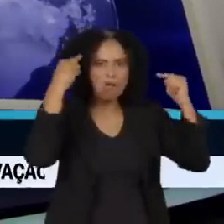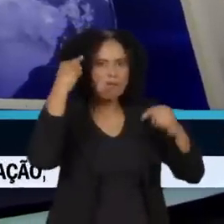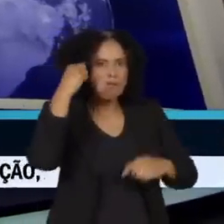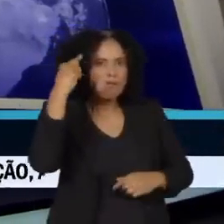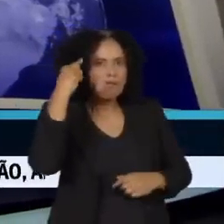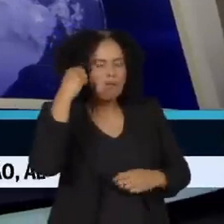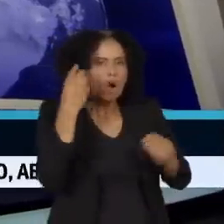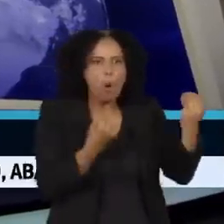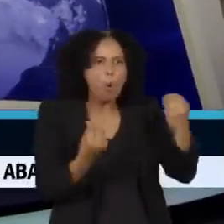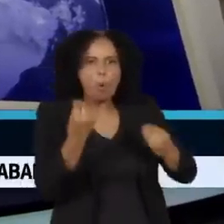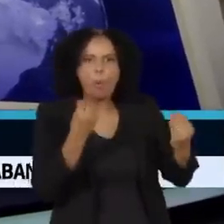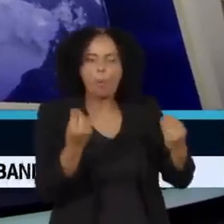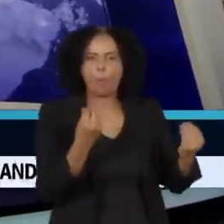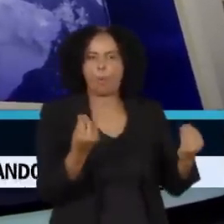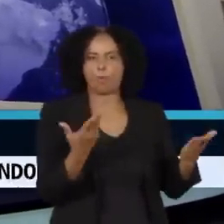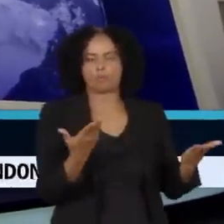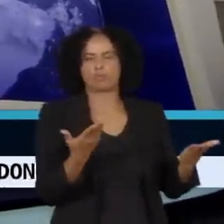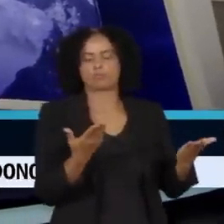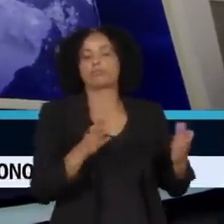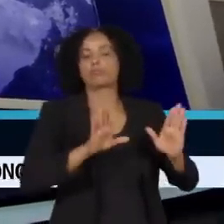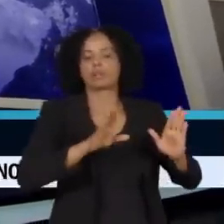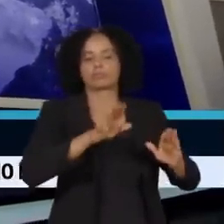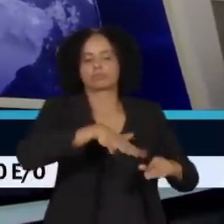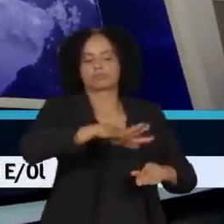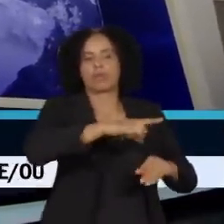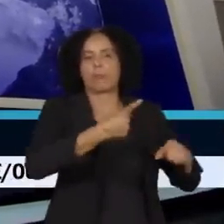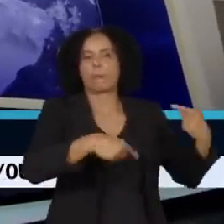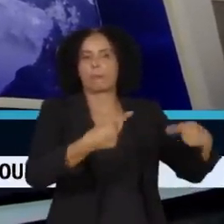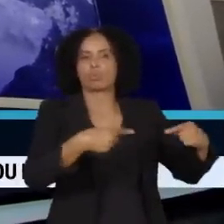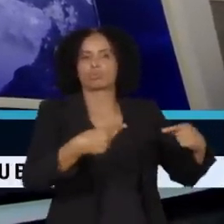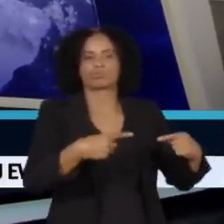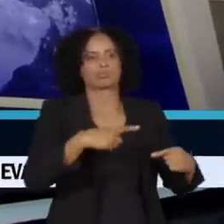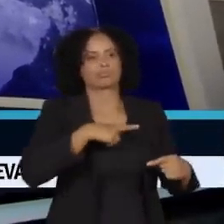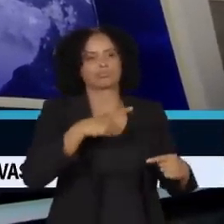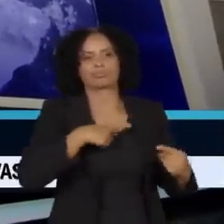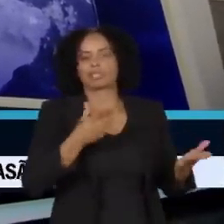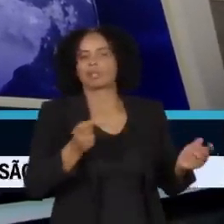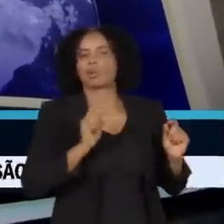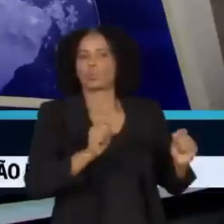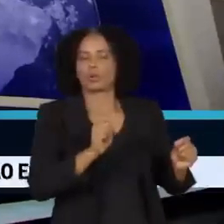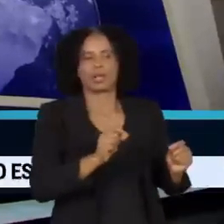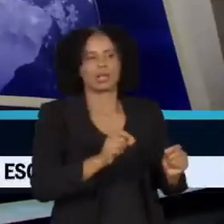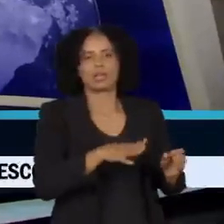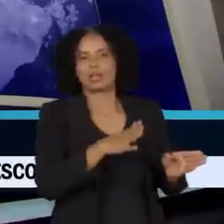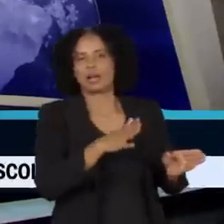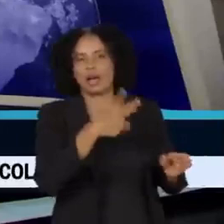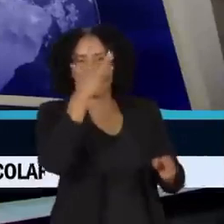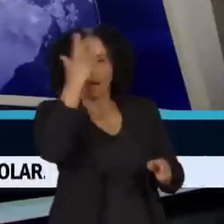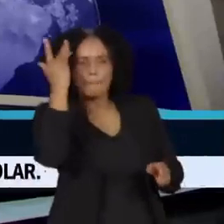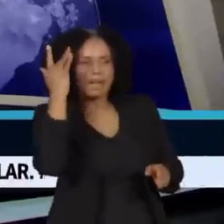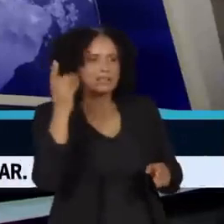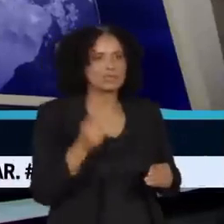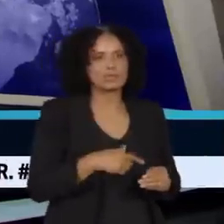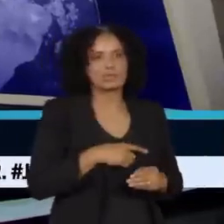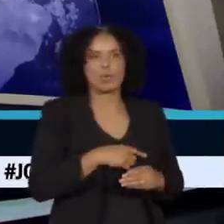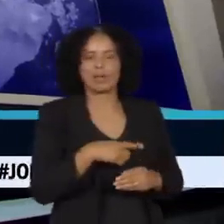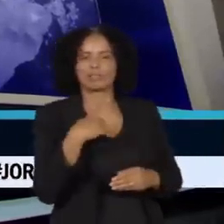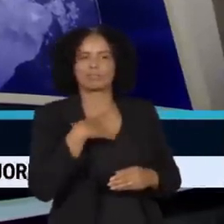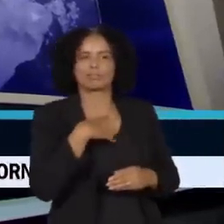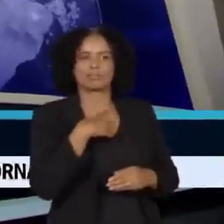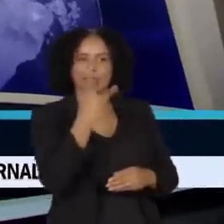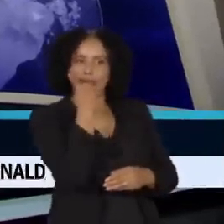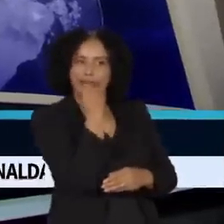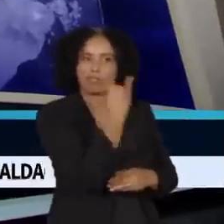de intolerância. Pela política, adesão cega a um sistema ou doutrina, dedicação excessiva a alguém, paixão. Você que esteve lá na